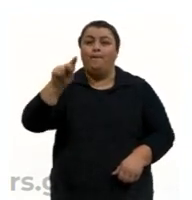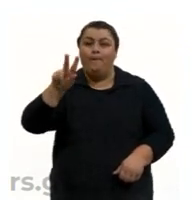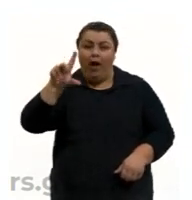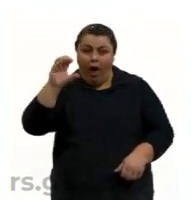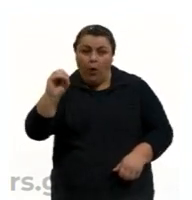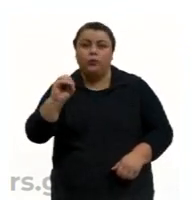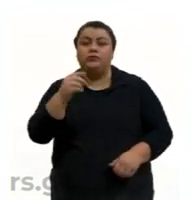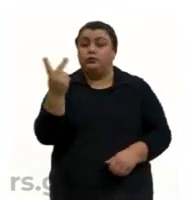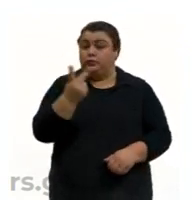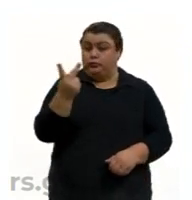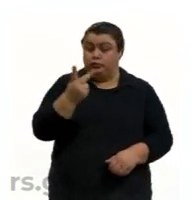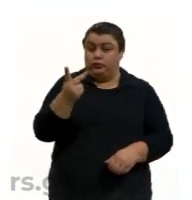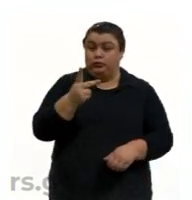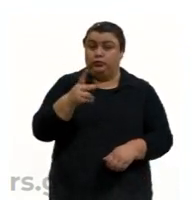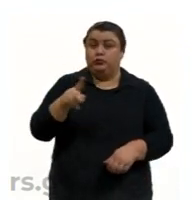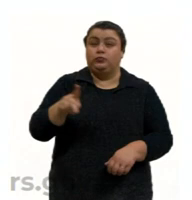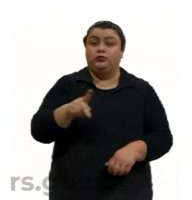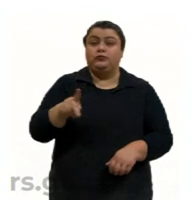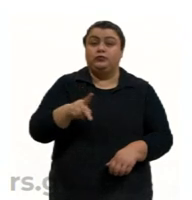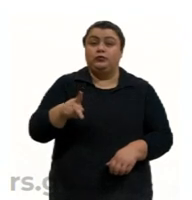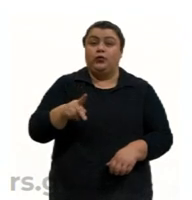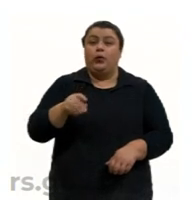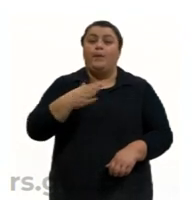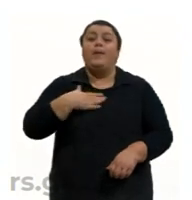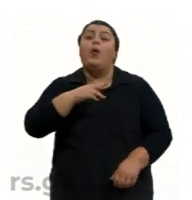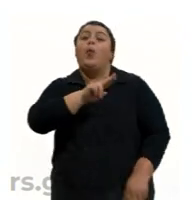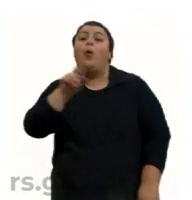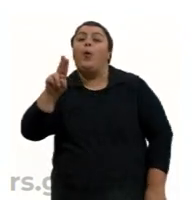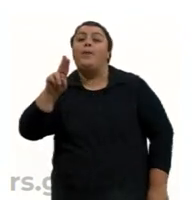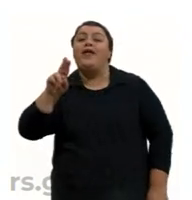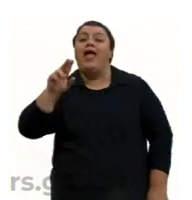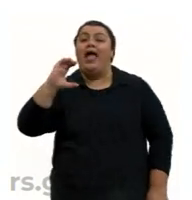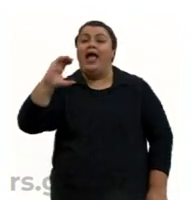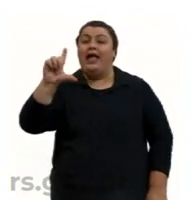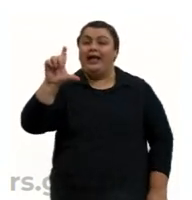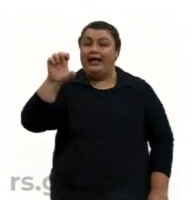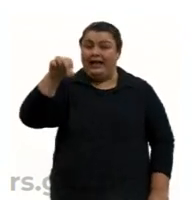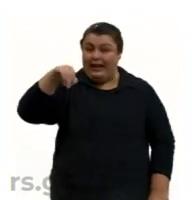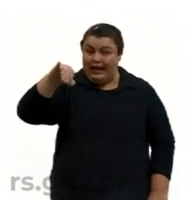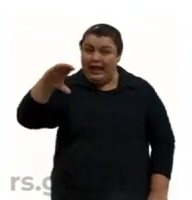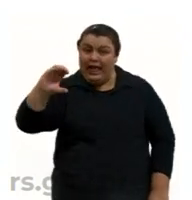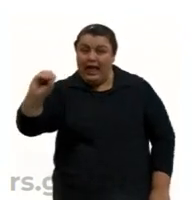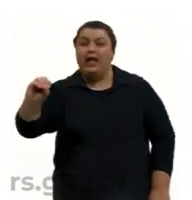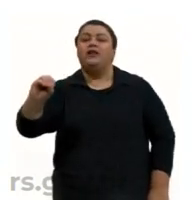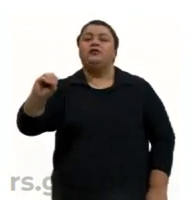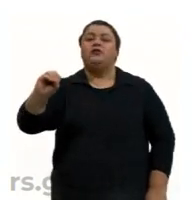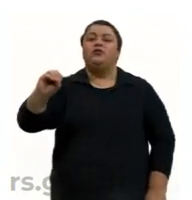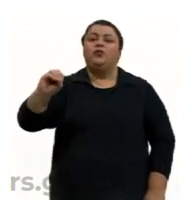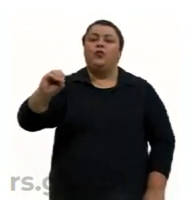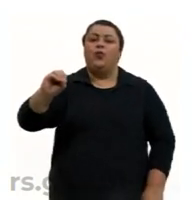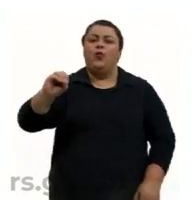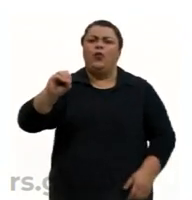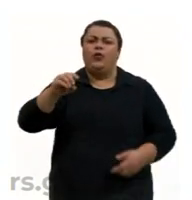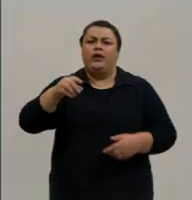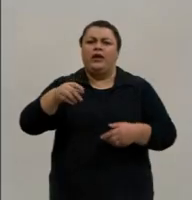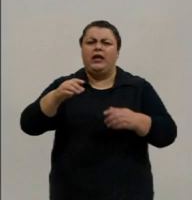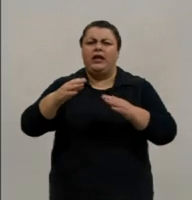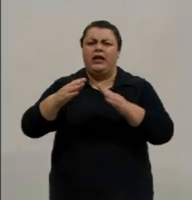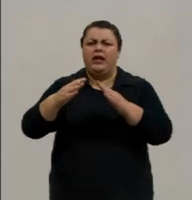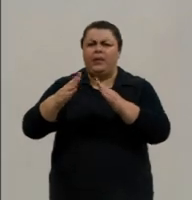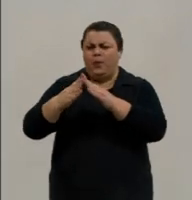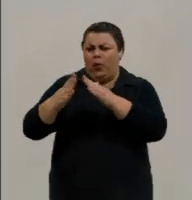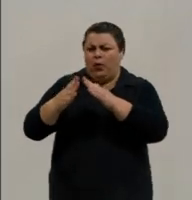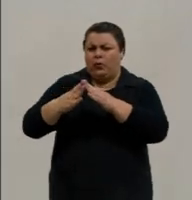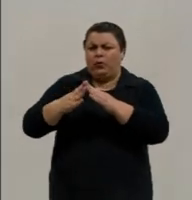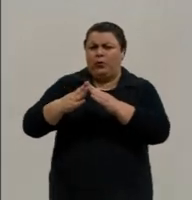o professor Clênio Vianney Mazoneto. Eu pertenço à 20ª Coordenadoria Regional de Educação, com sede em Palmeiras das Missões,